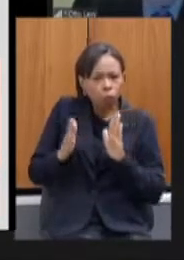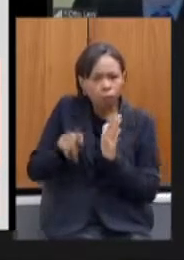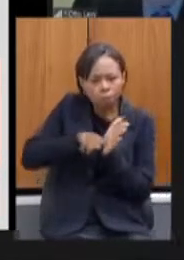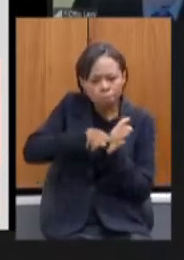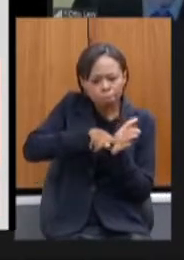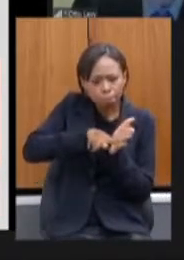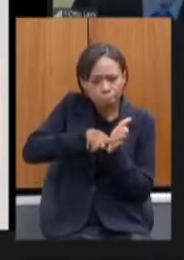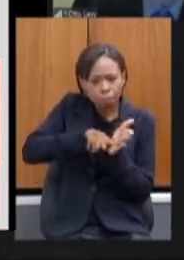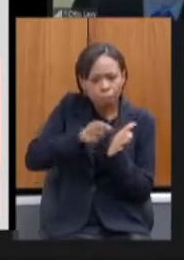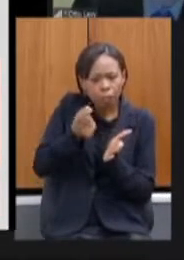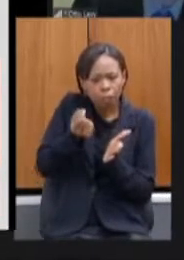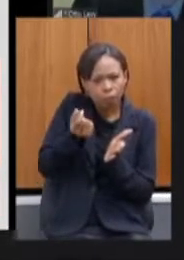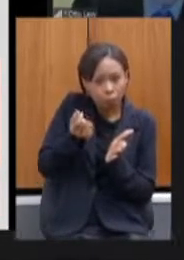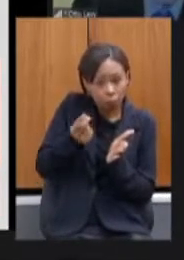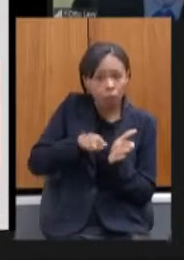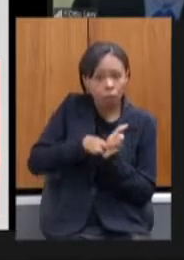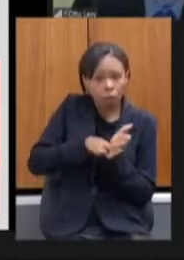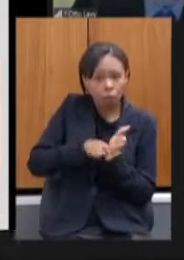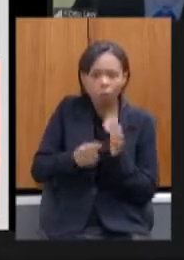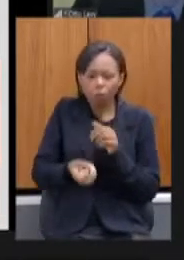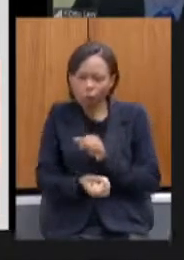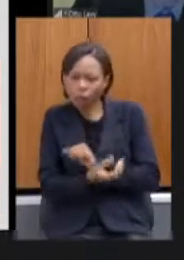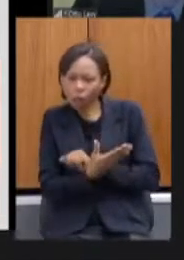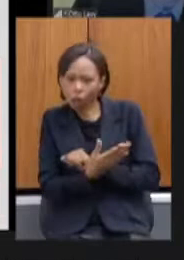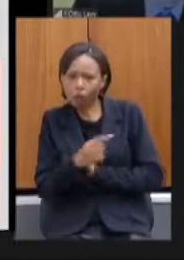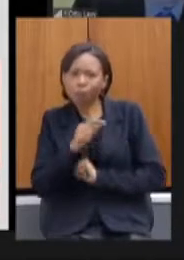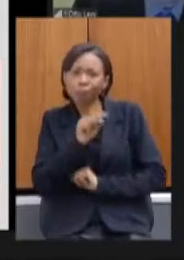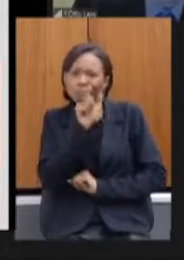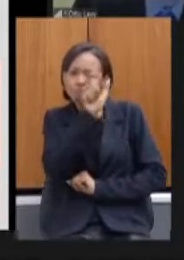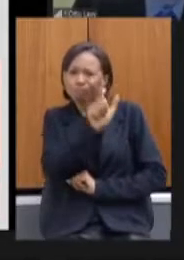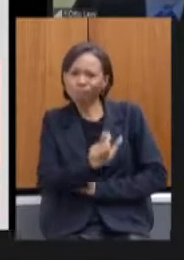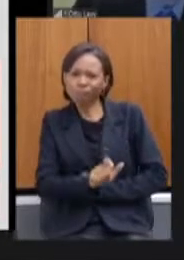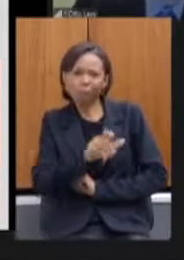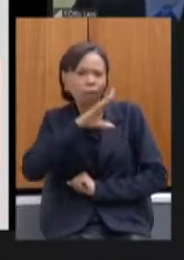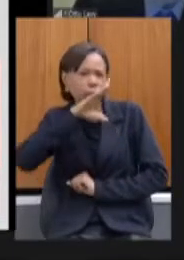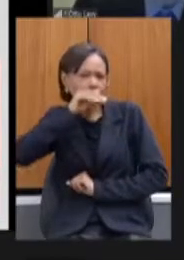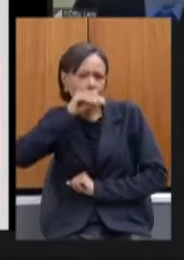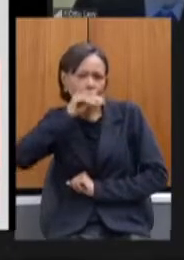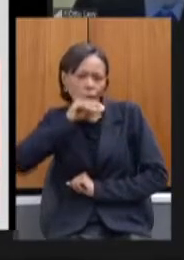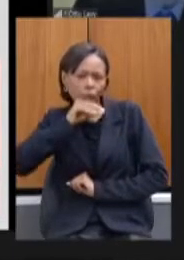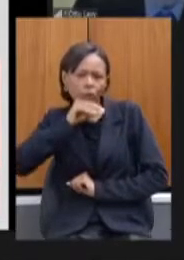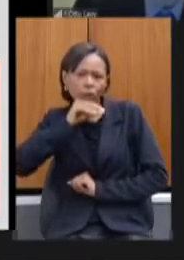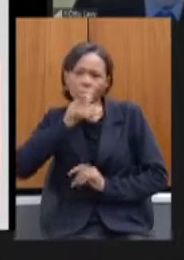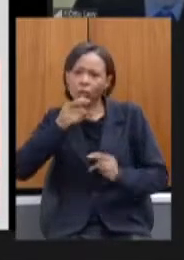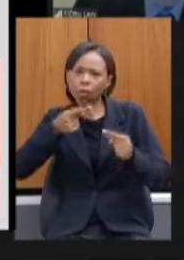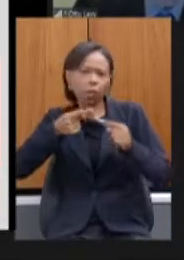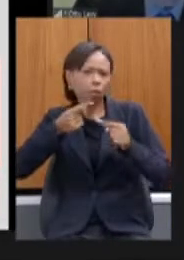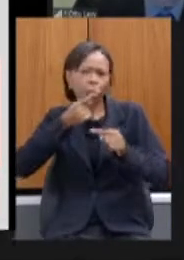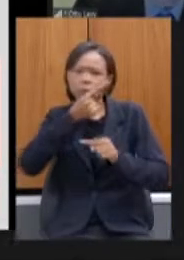a partir disso a servidora encerrou os contatos com a empresa